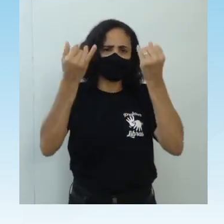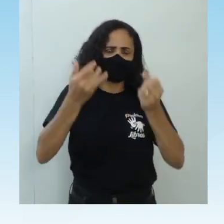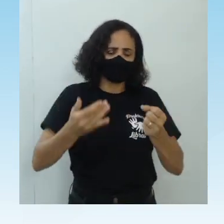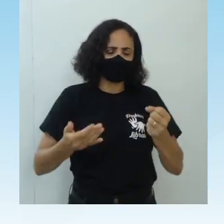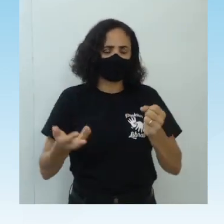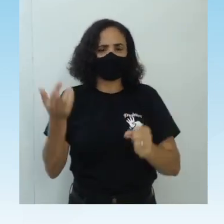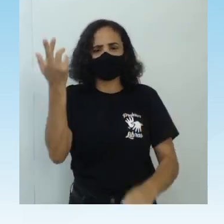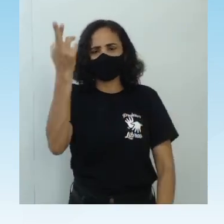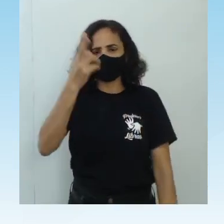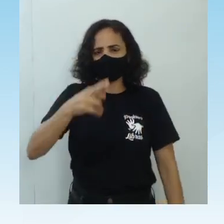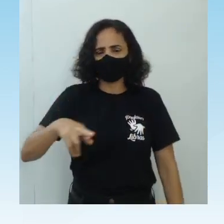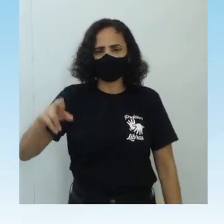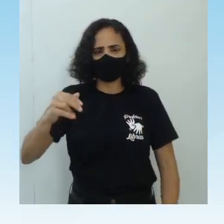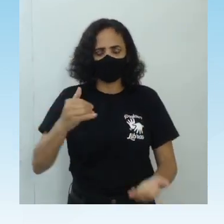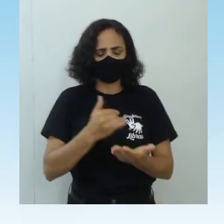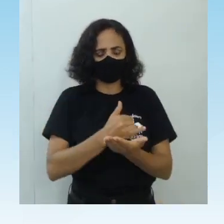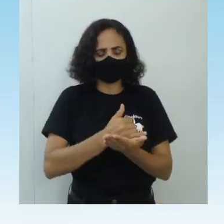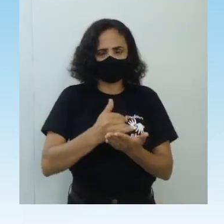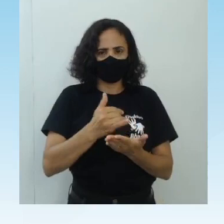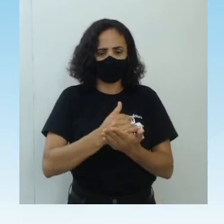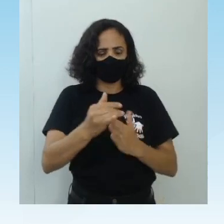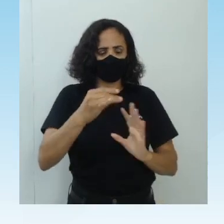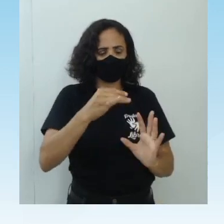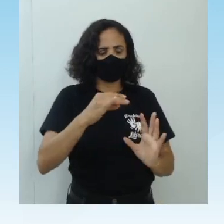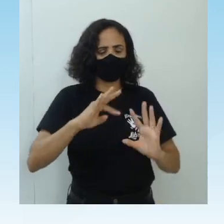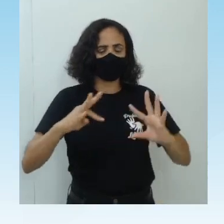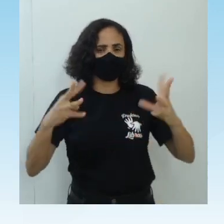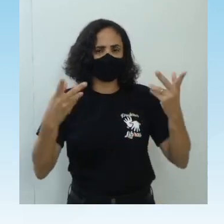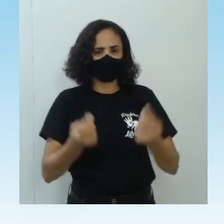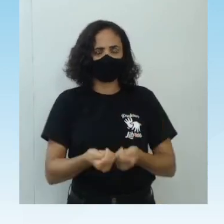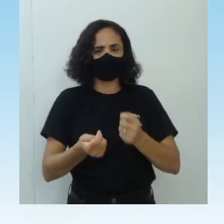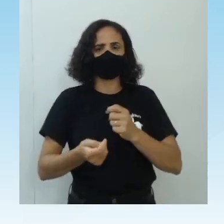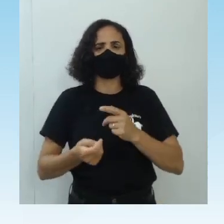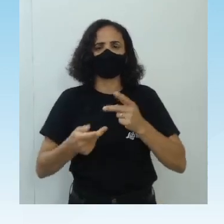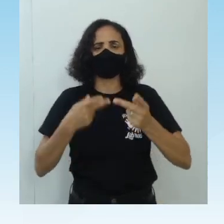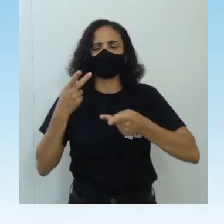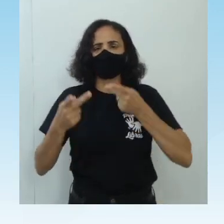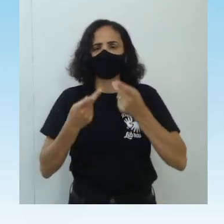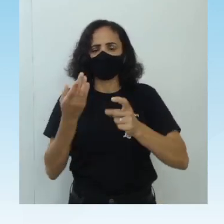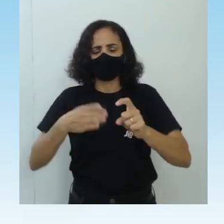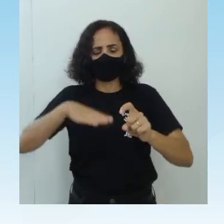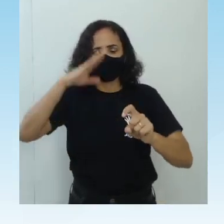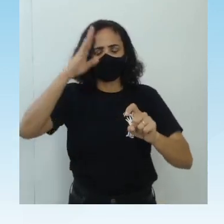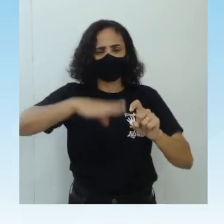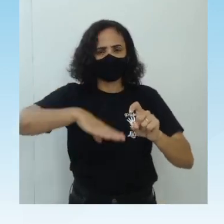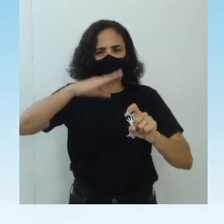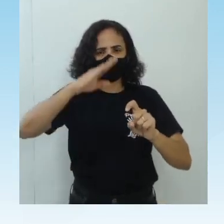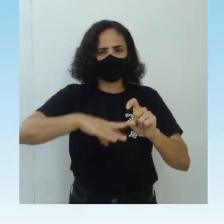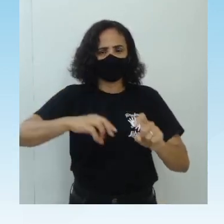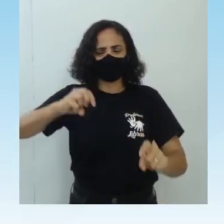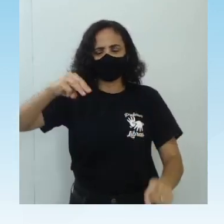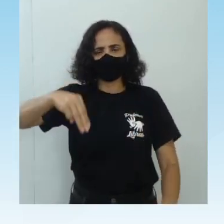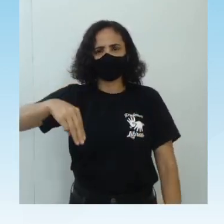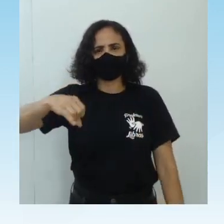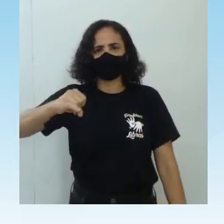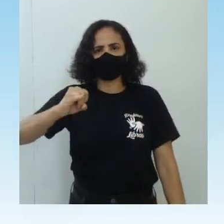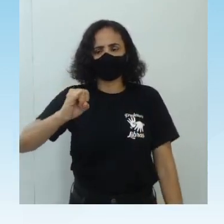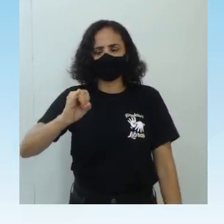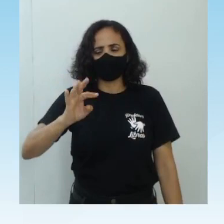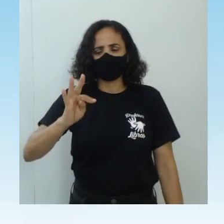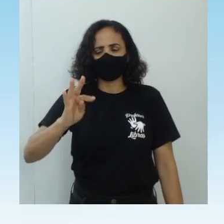racional a respeito das origens. Então, quando se fala de mito, não se esqueça disso. Nós vamos falar sobre